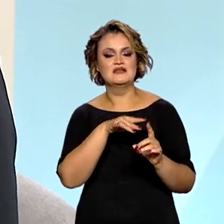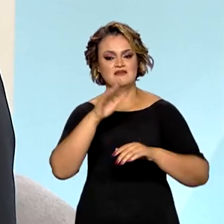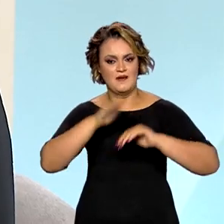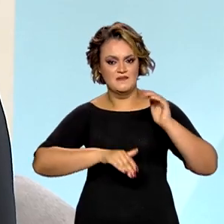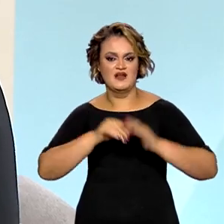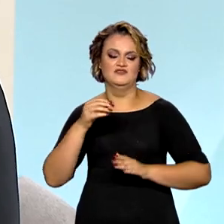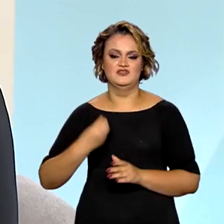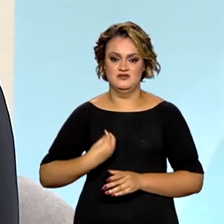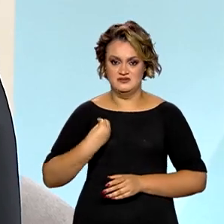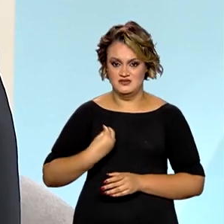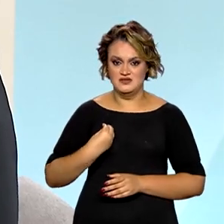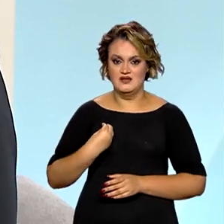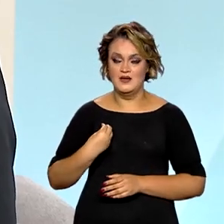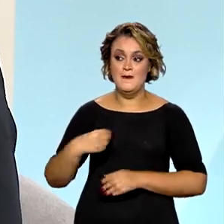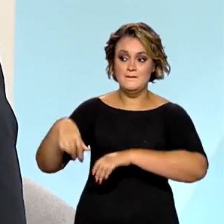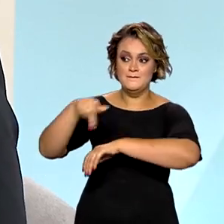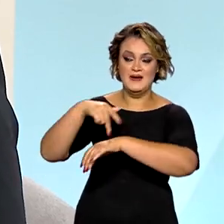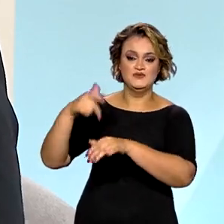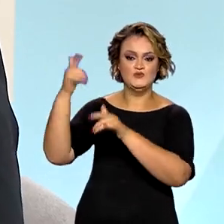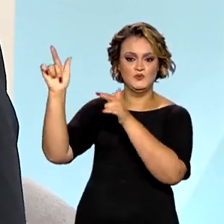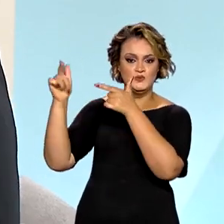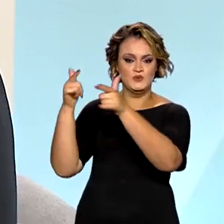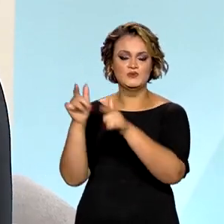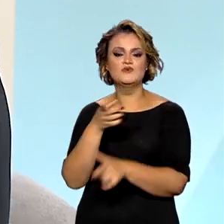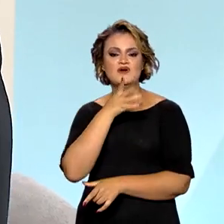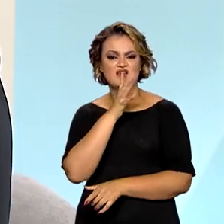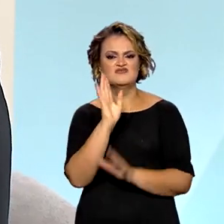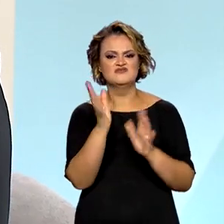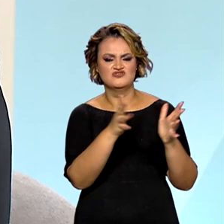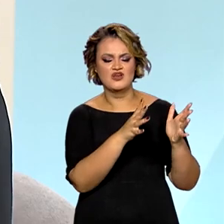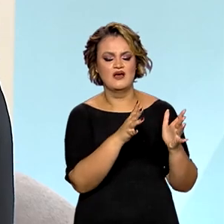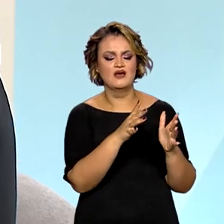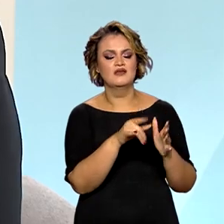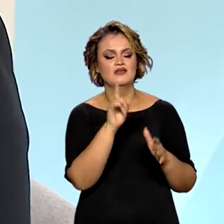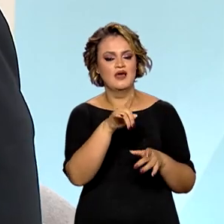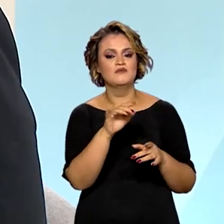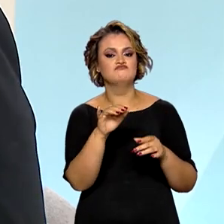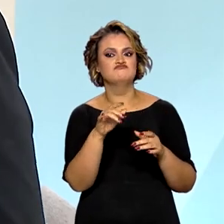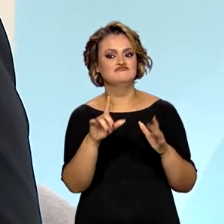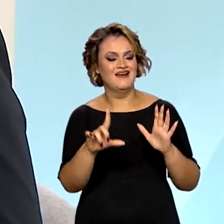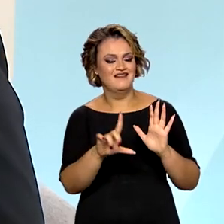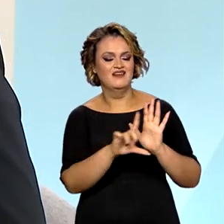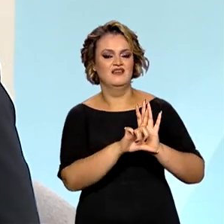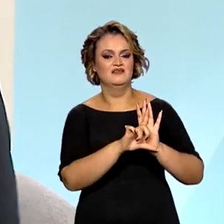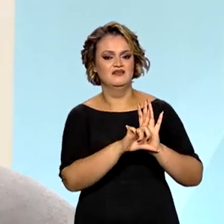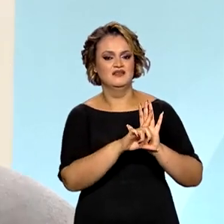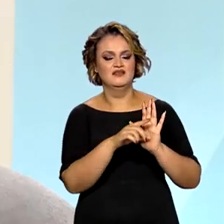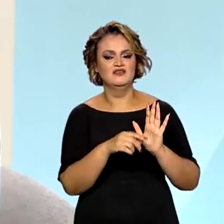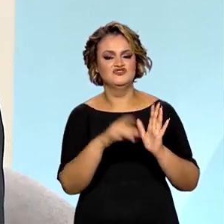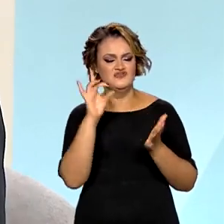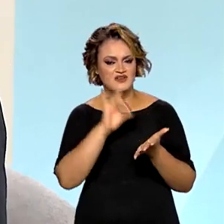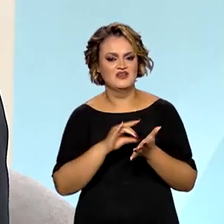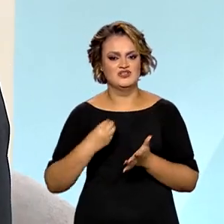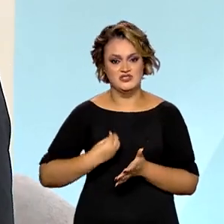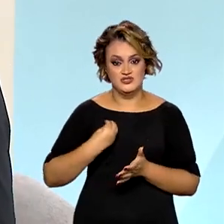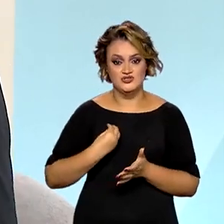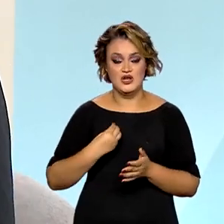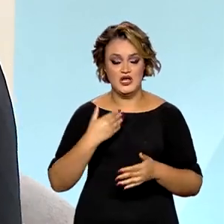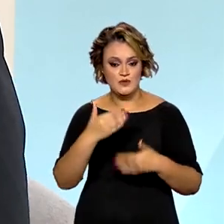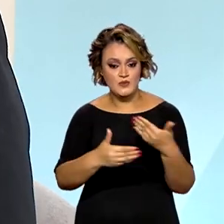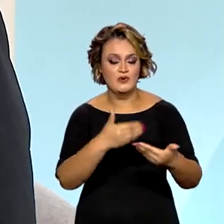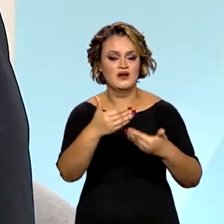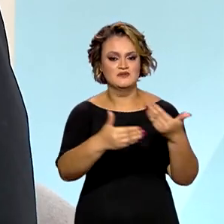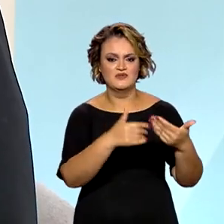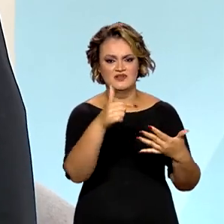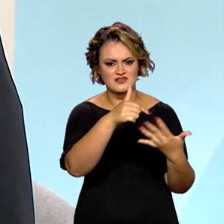Ela já é conhecida internacionalmente por se tratar de um instrumento legal muito efetivo e temos vários avanços, aprimoramentos. E eu